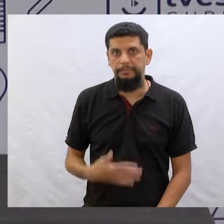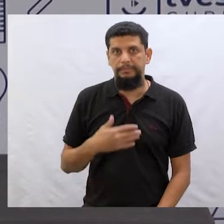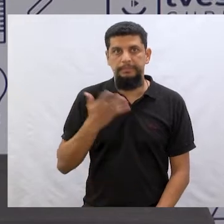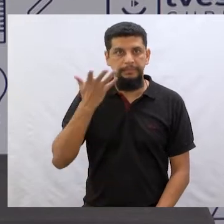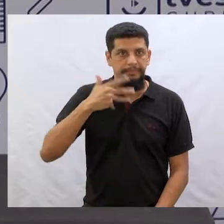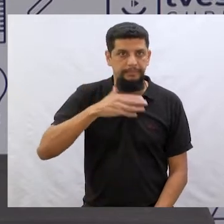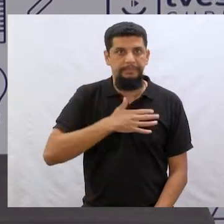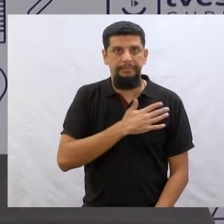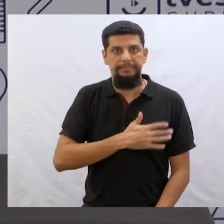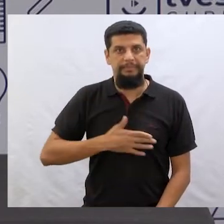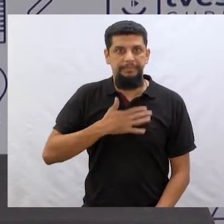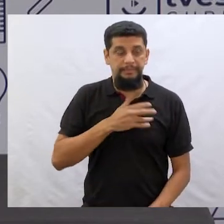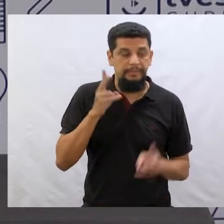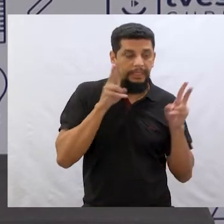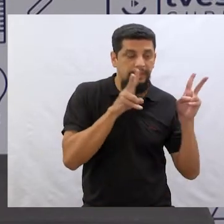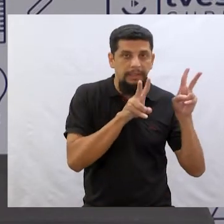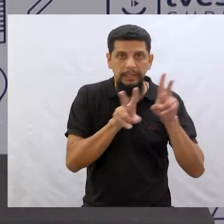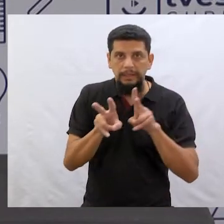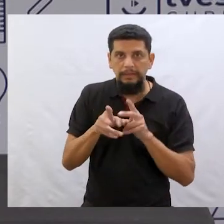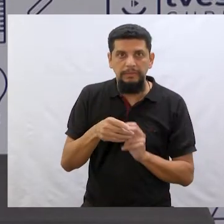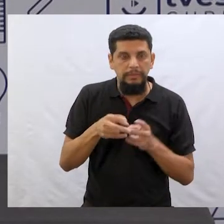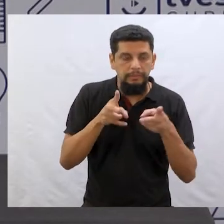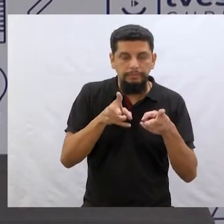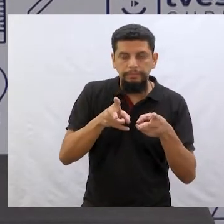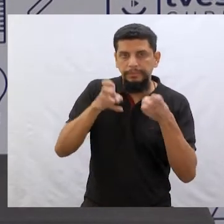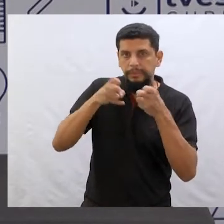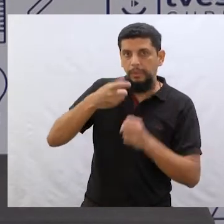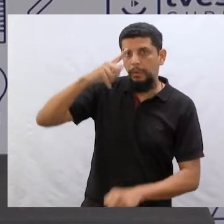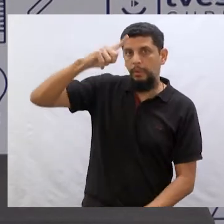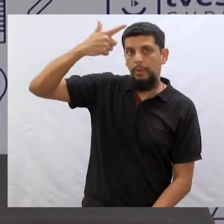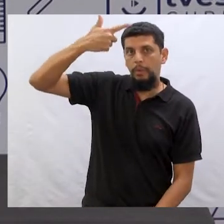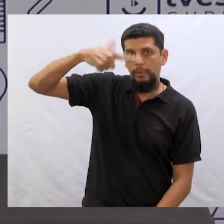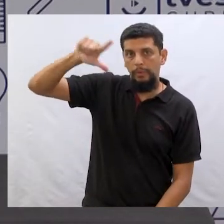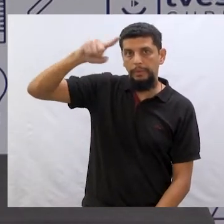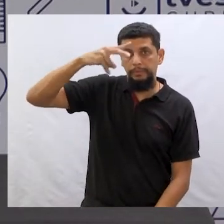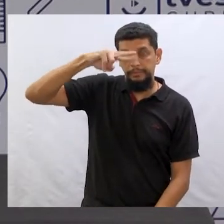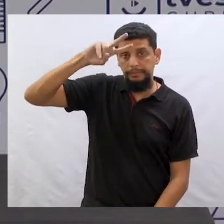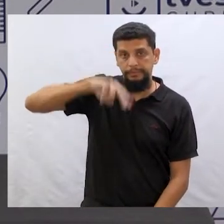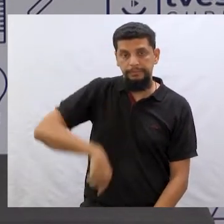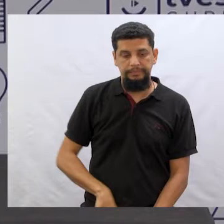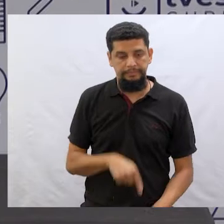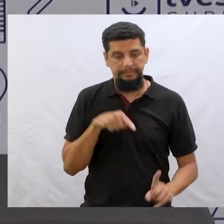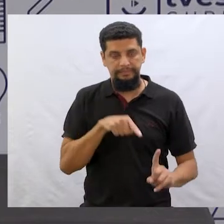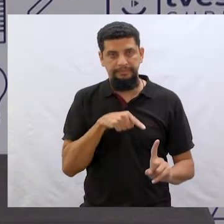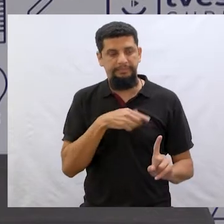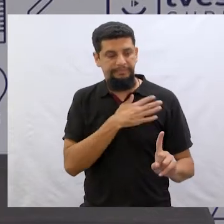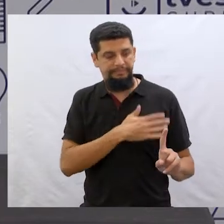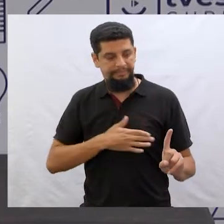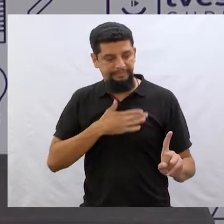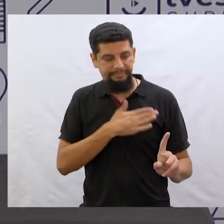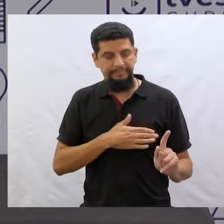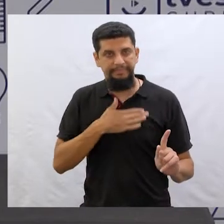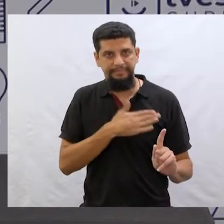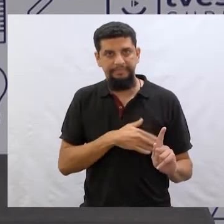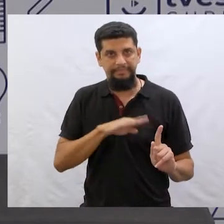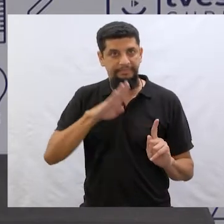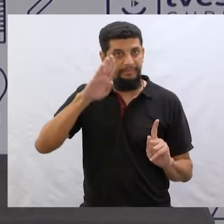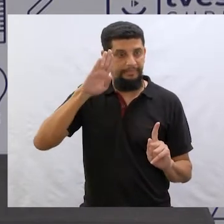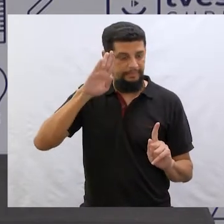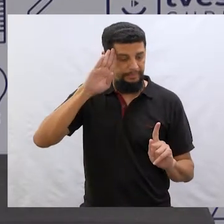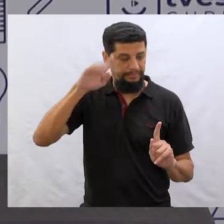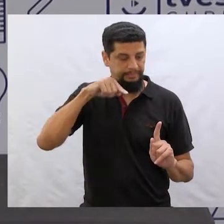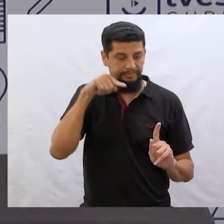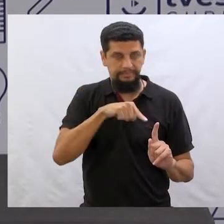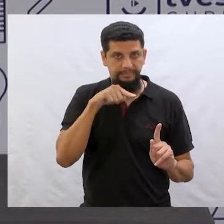ouvir. E você vai perceber, pela outra história que eu vou te contar, que o Mateus também gosta. Nosso personagem aqui